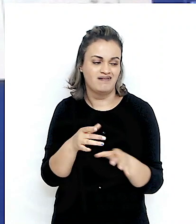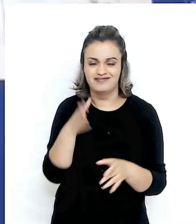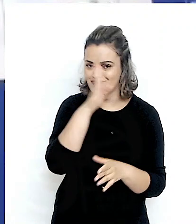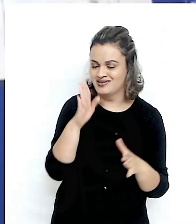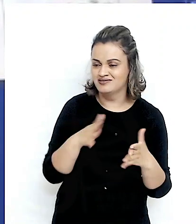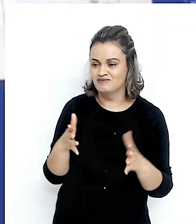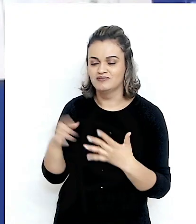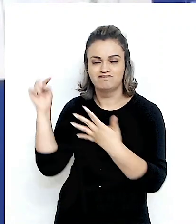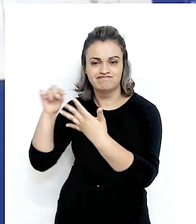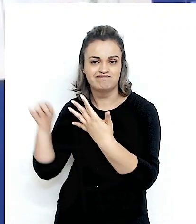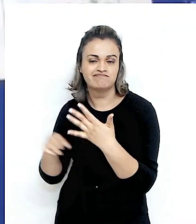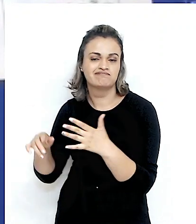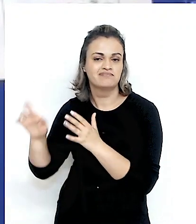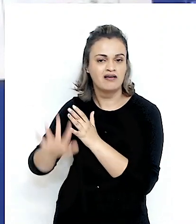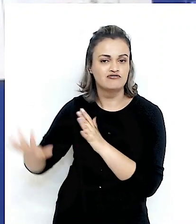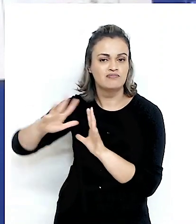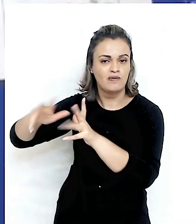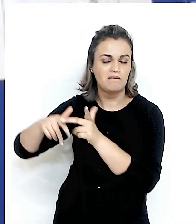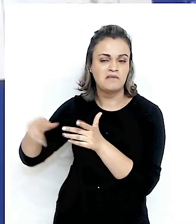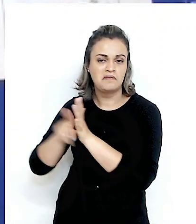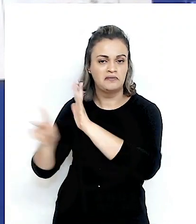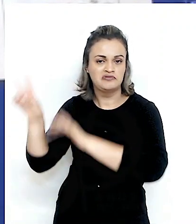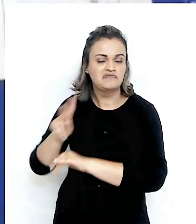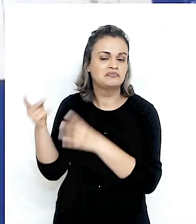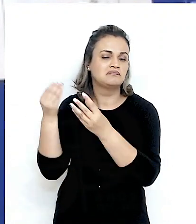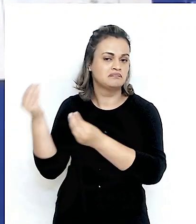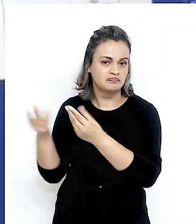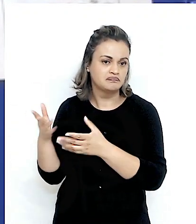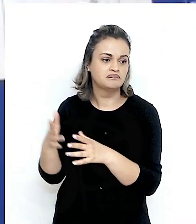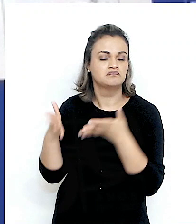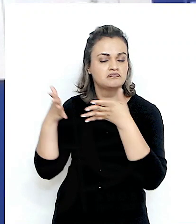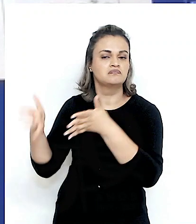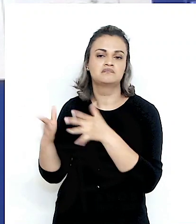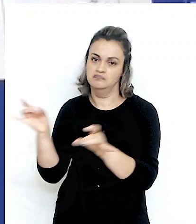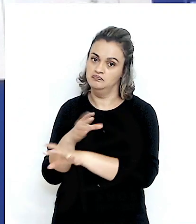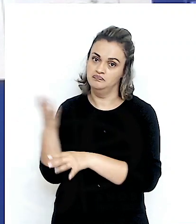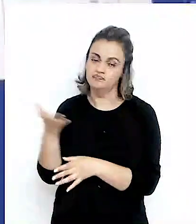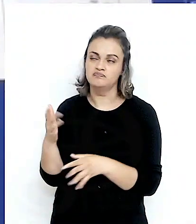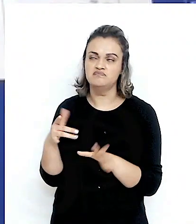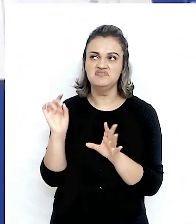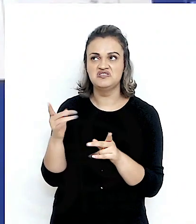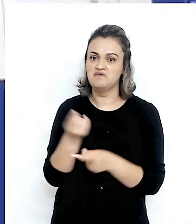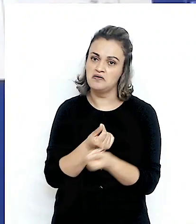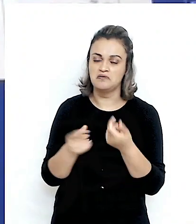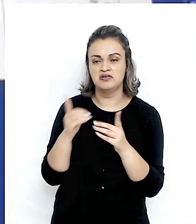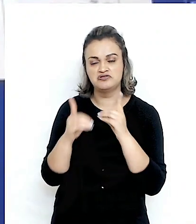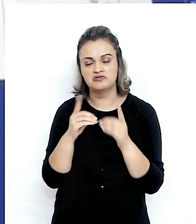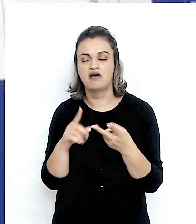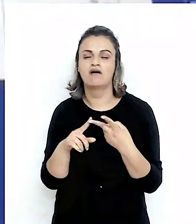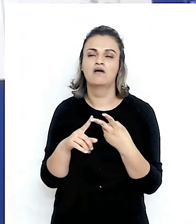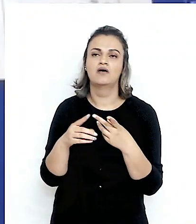nessas cadeias regionais e globais de valor, seja por meio da economia digital, seja pela